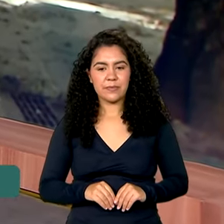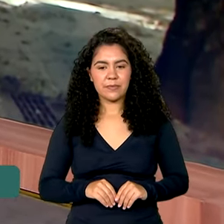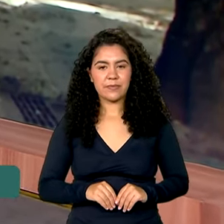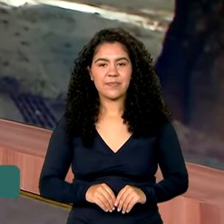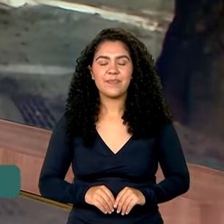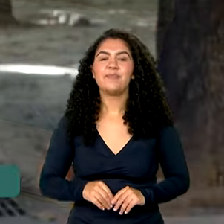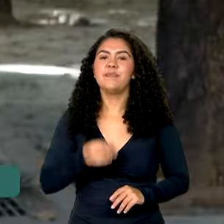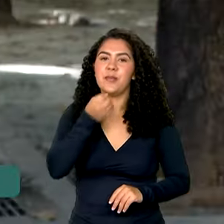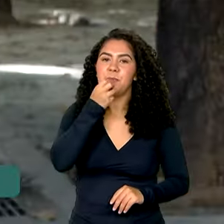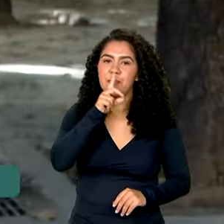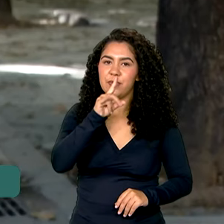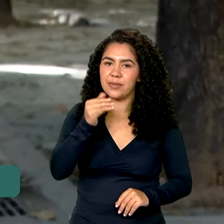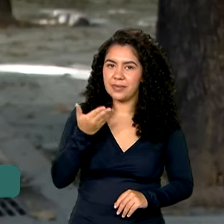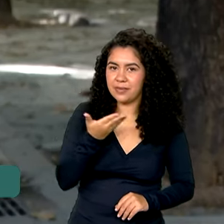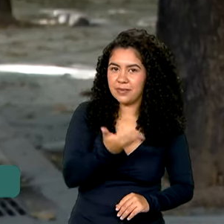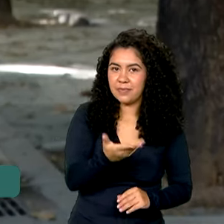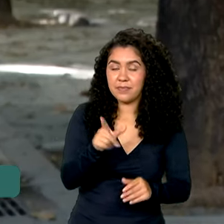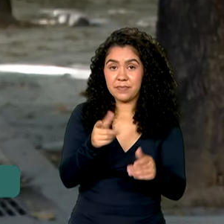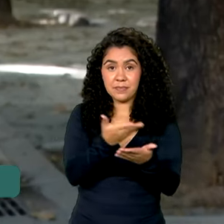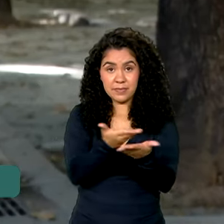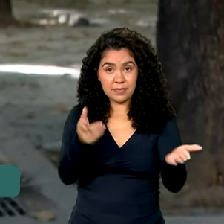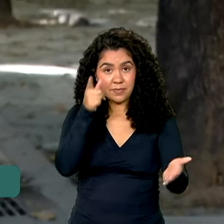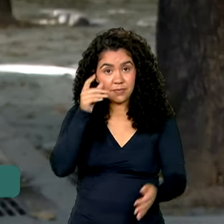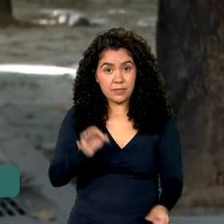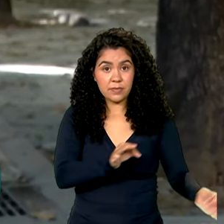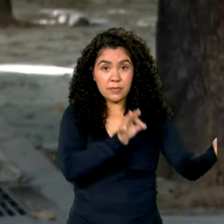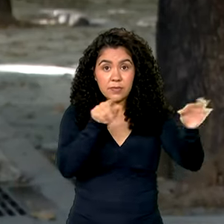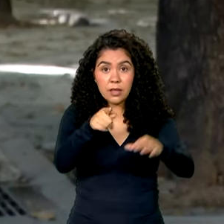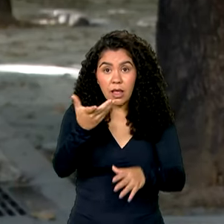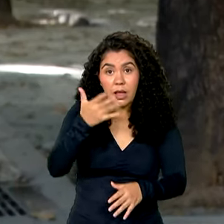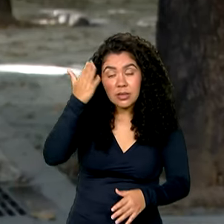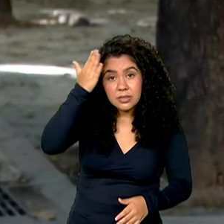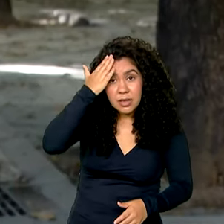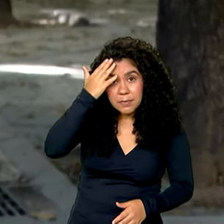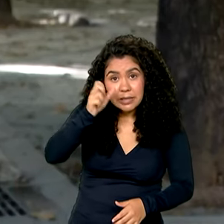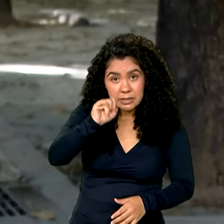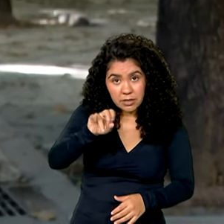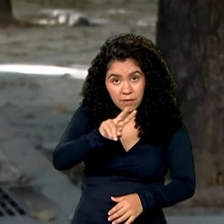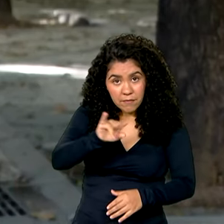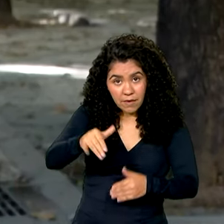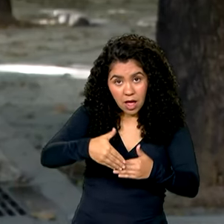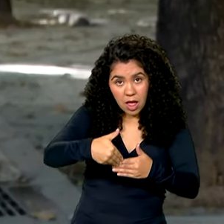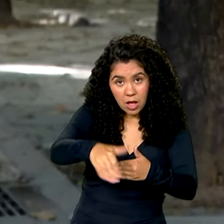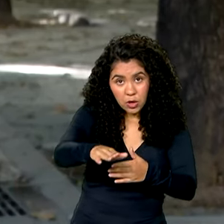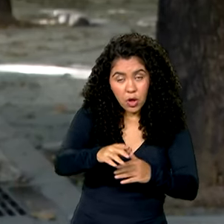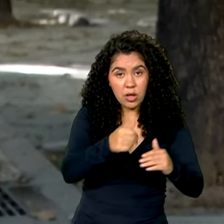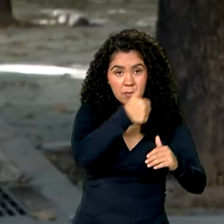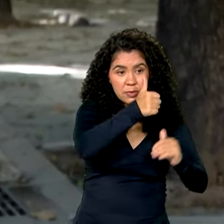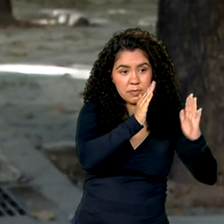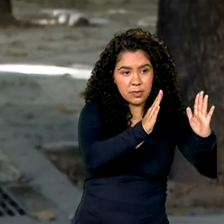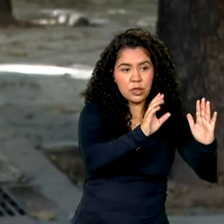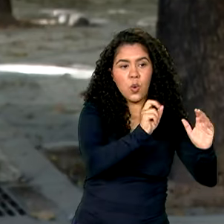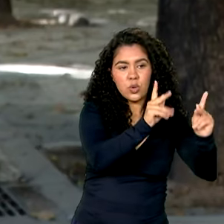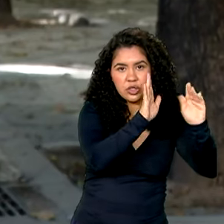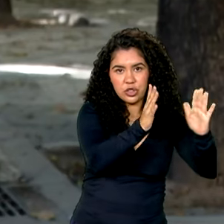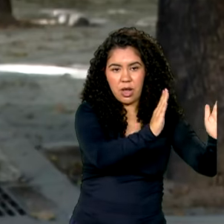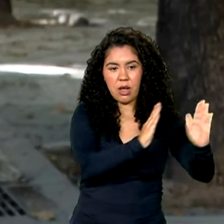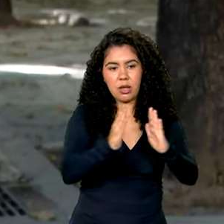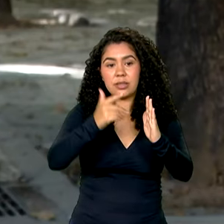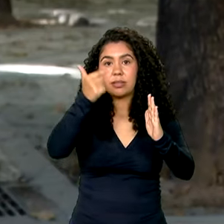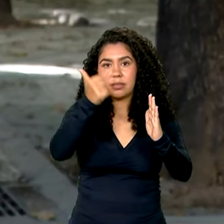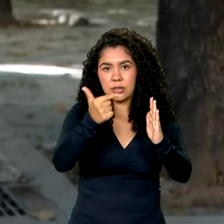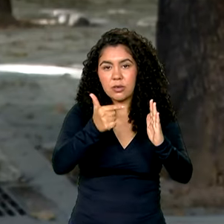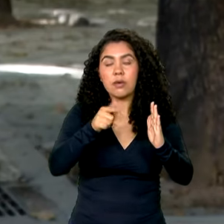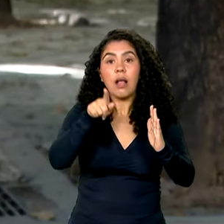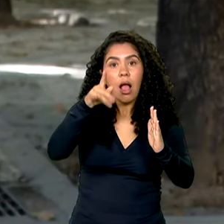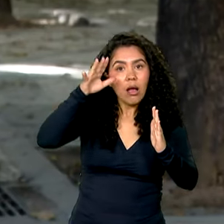Bom dia, Karine. Bom dia a todos. Para saber se você vai receber o segundo lote da restituição do imposto de renda, basta entrar no site